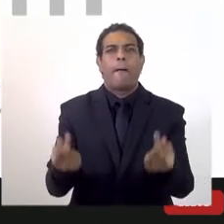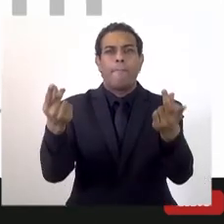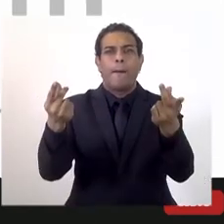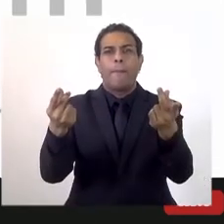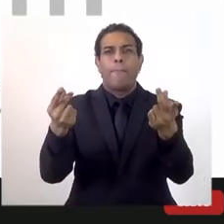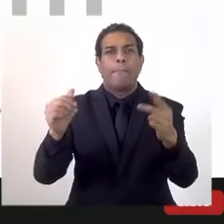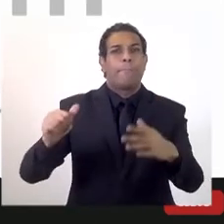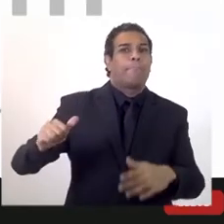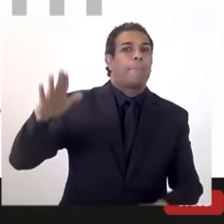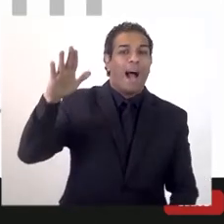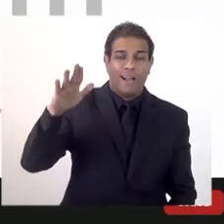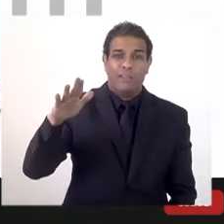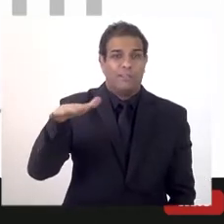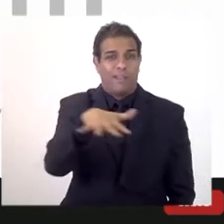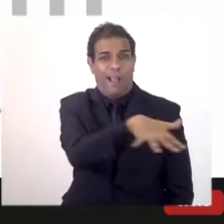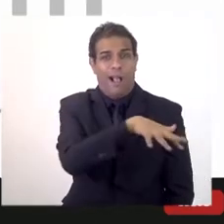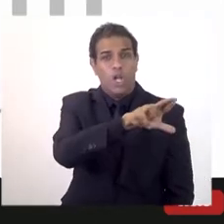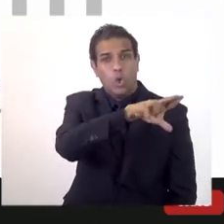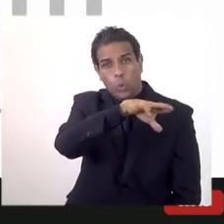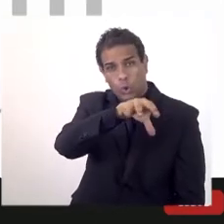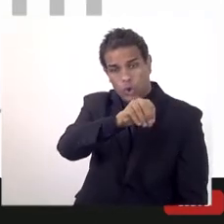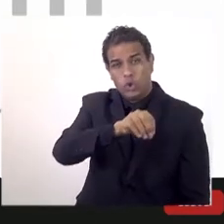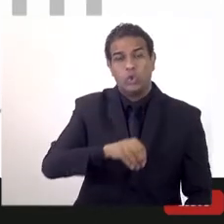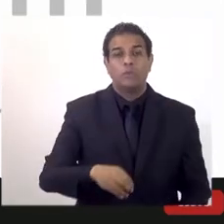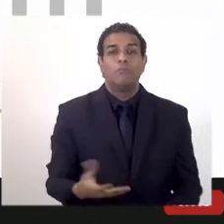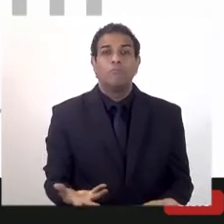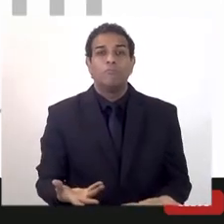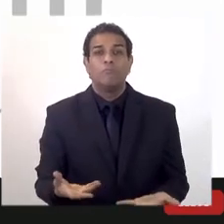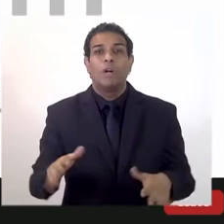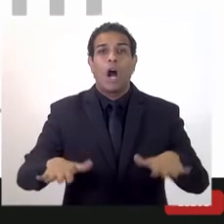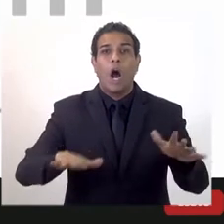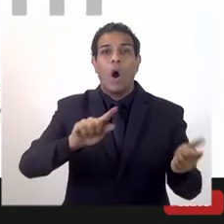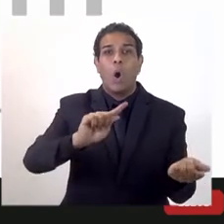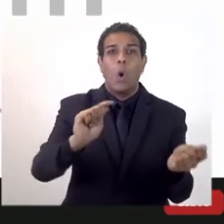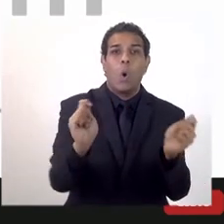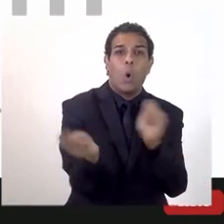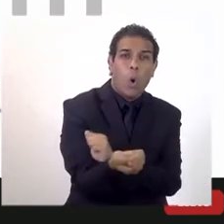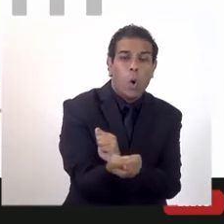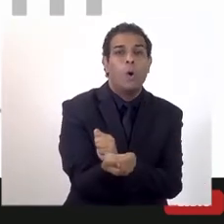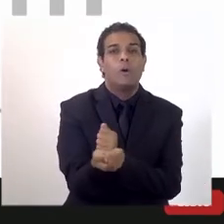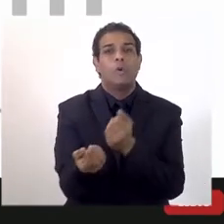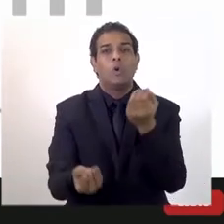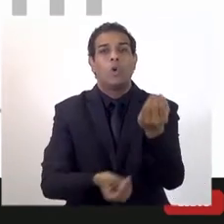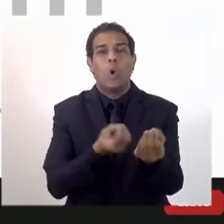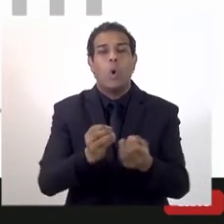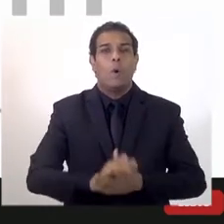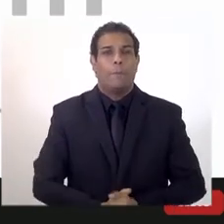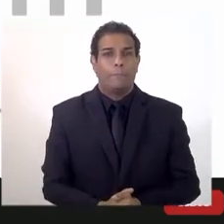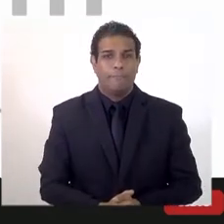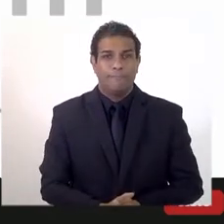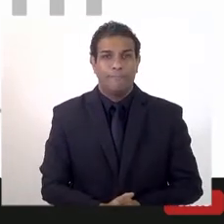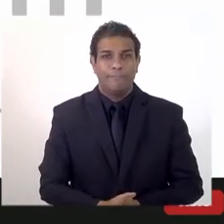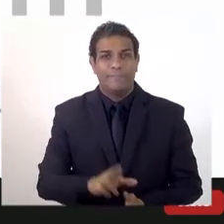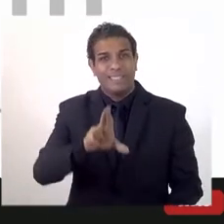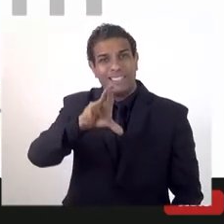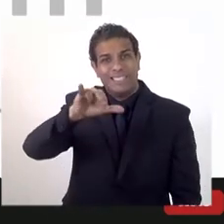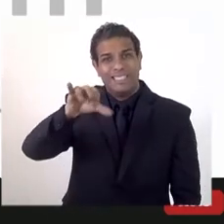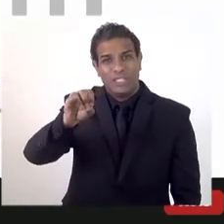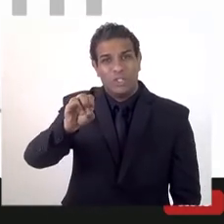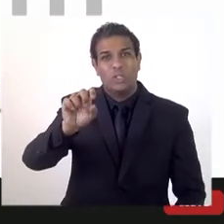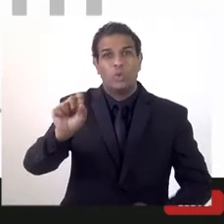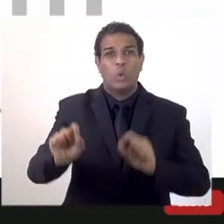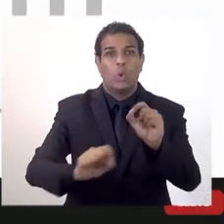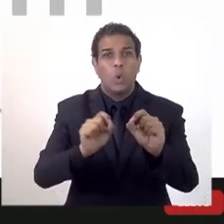Estado do Rio de Janeiro, ou mais do que o Estado do Rio de Janeiro, ou seja, é o contrário de um senso comum que existe, de que o Rio seria um